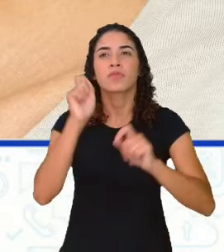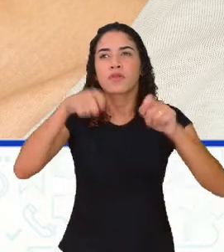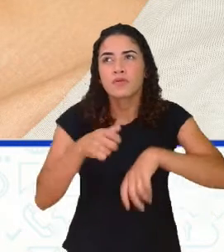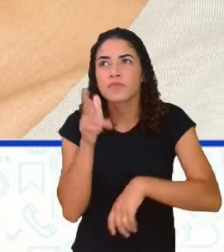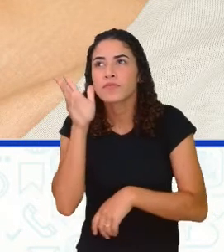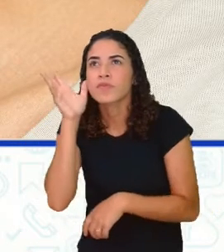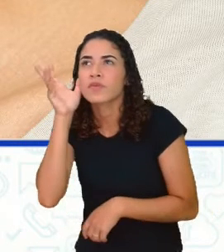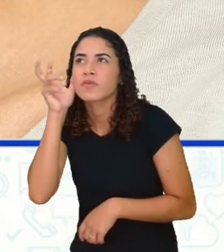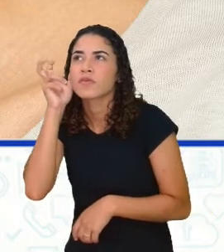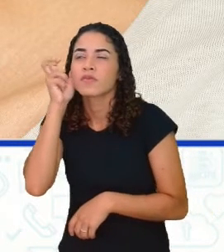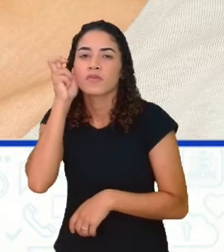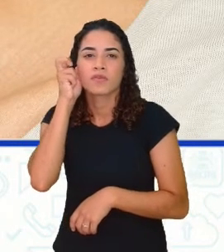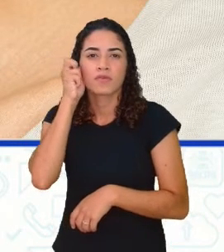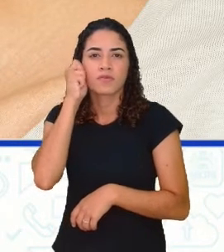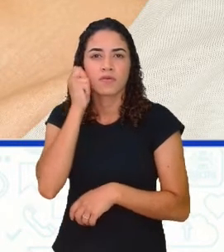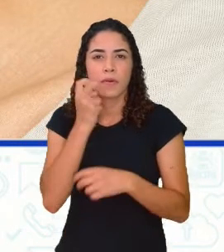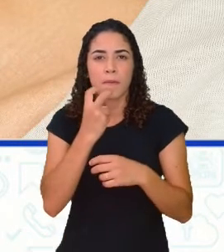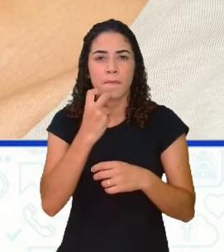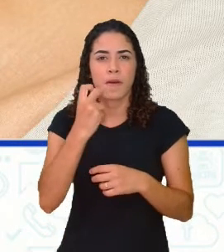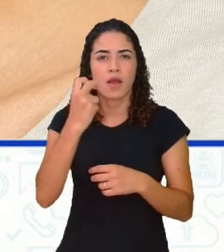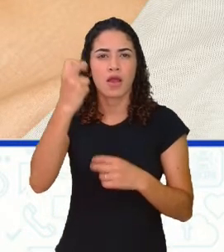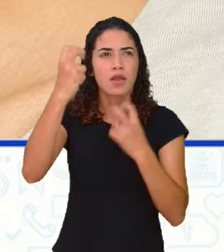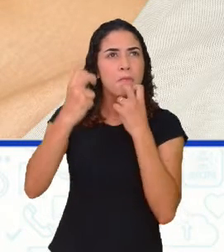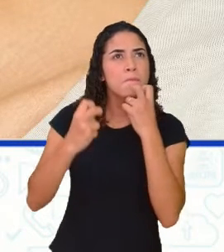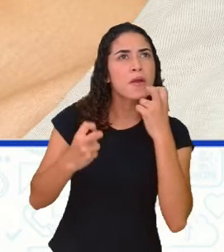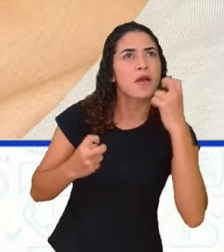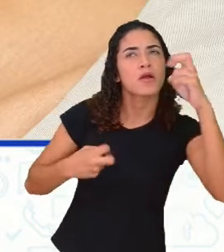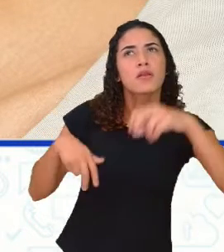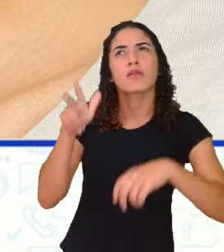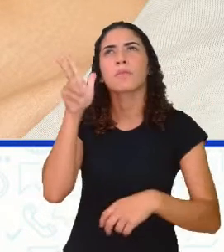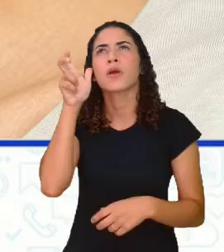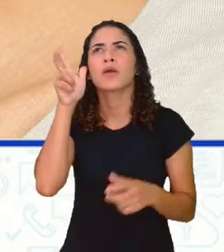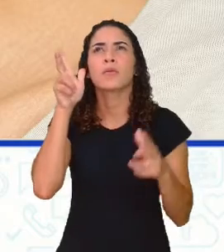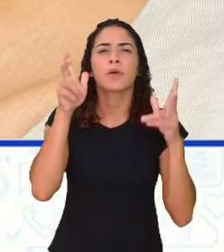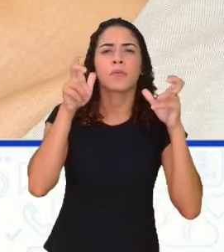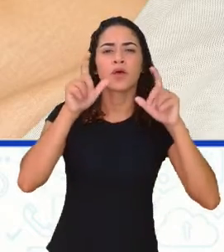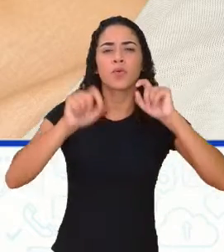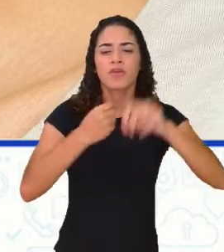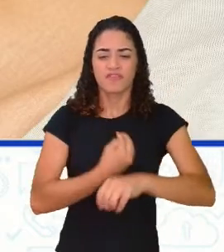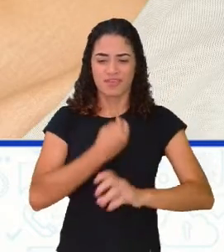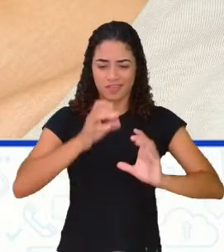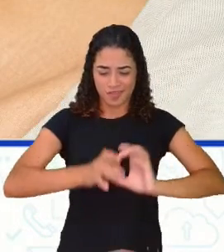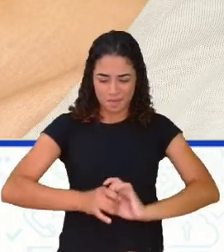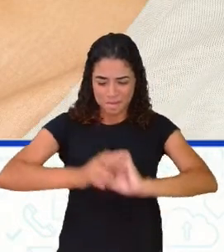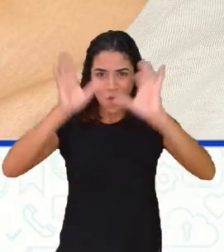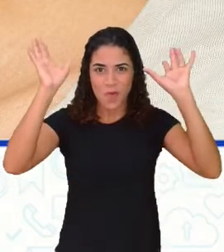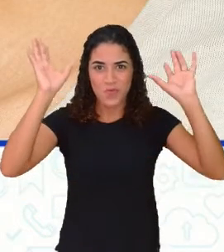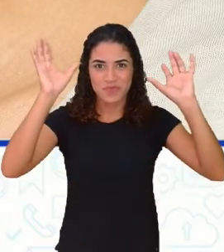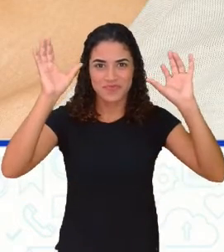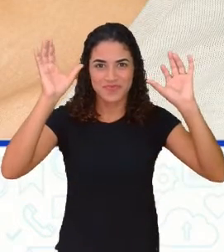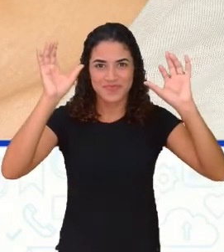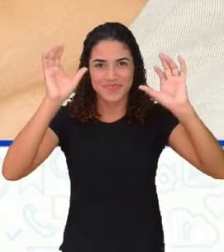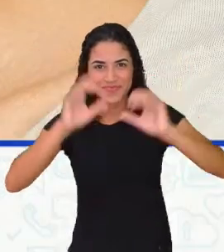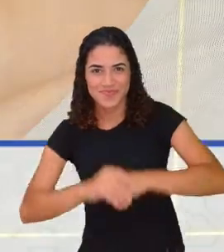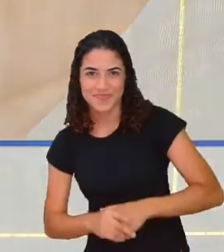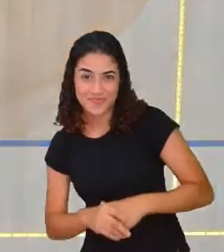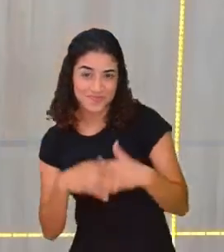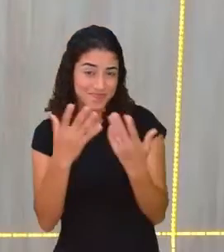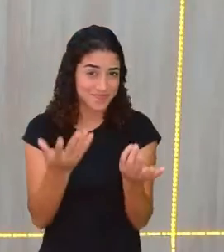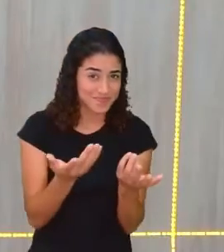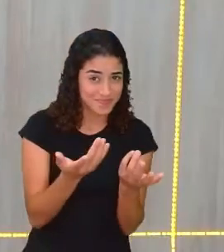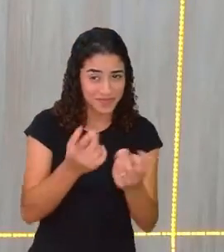a ressonância, o eco da vida, liberdade. Então, a liberdade, a